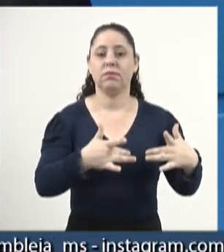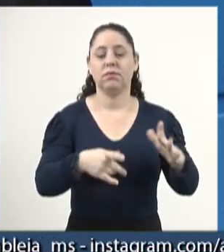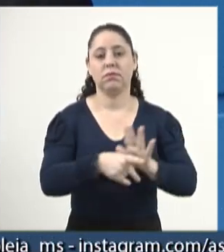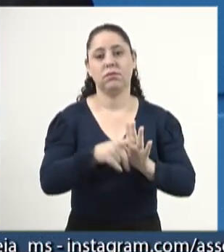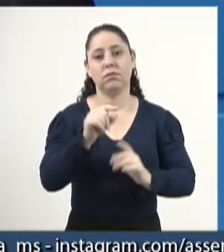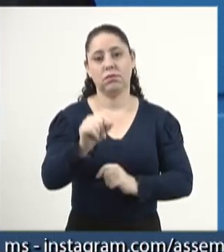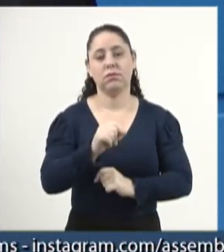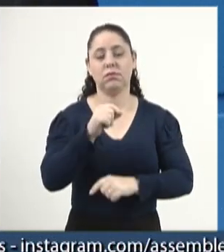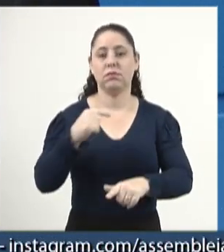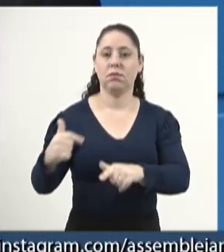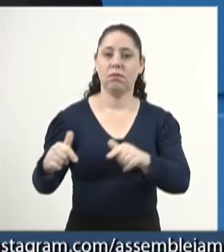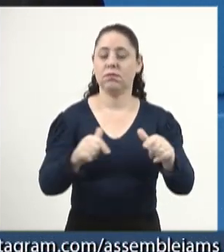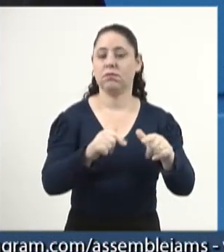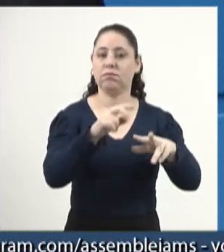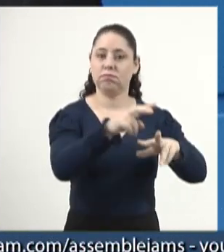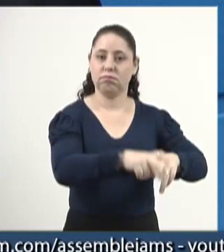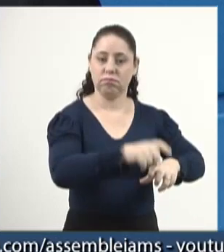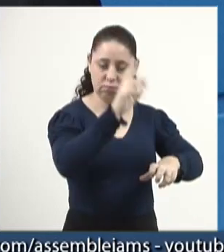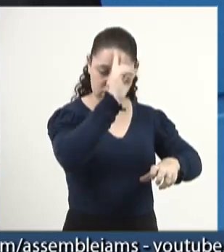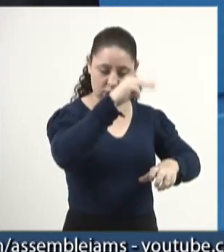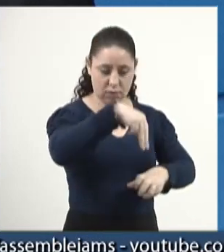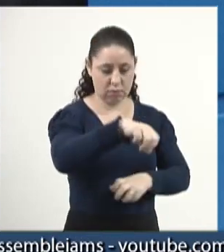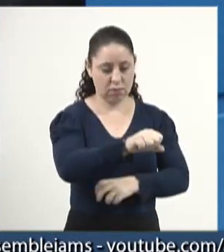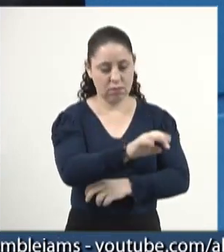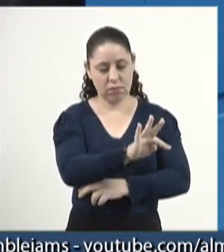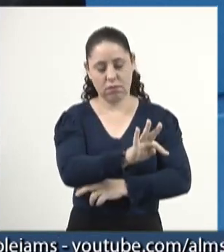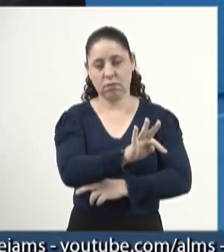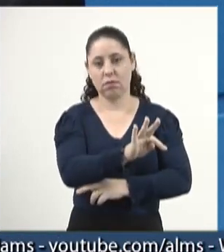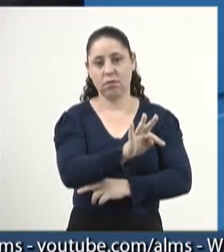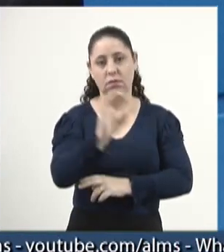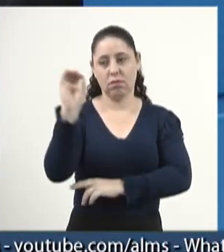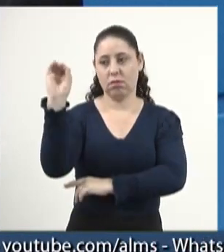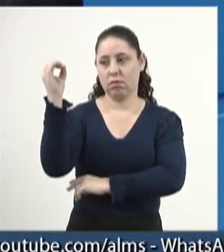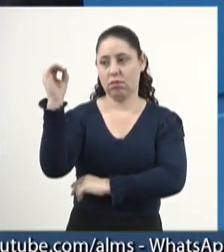dos trabalhadores rurais do MST do Rio Grande do Sul.